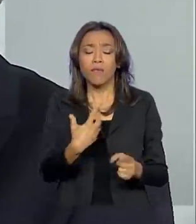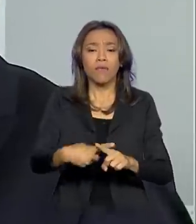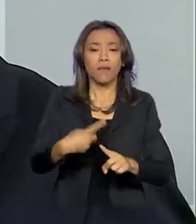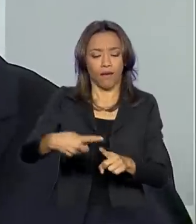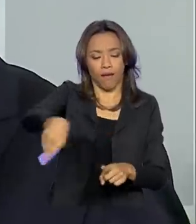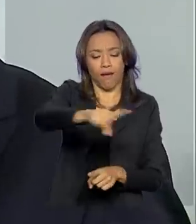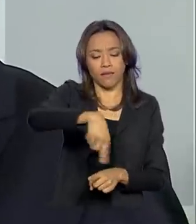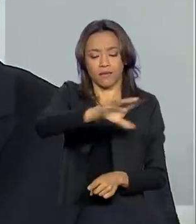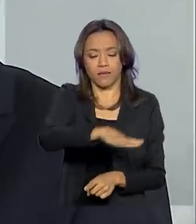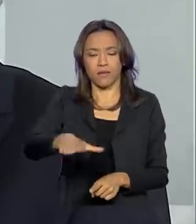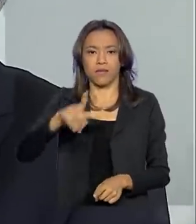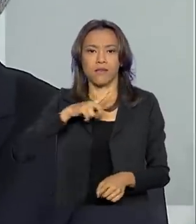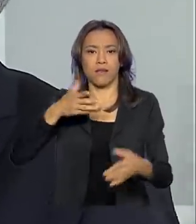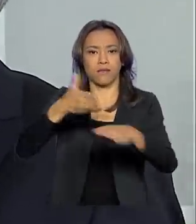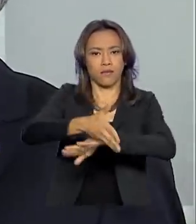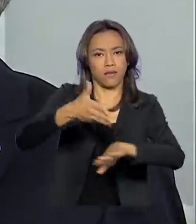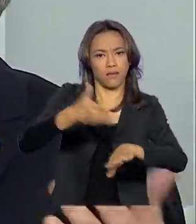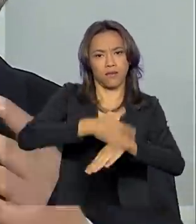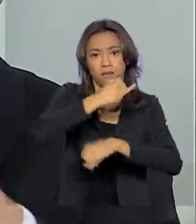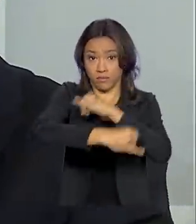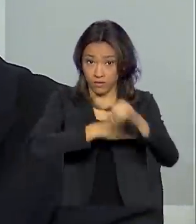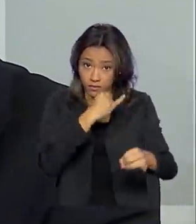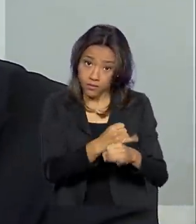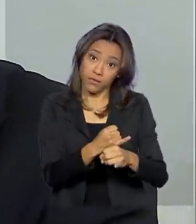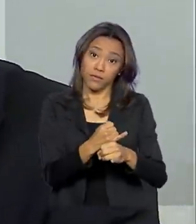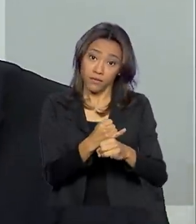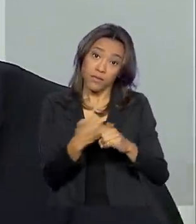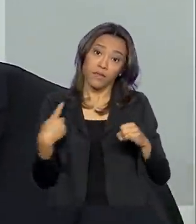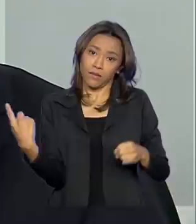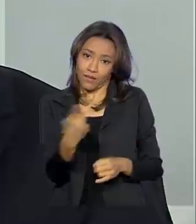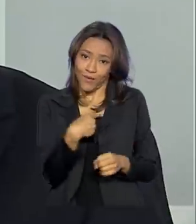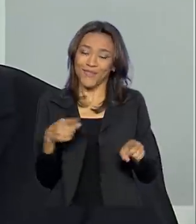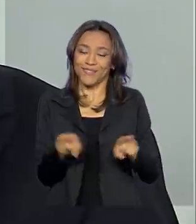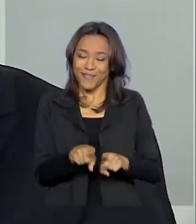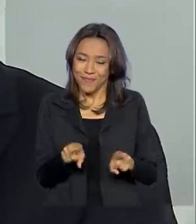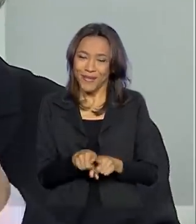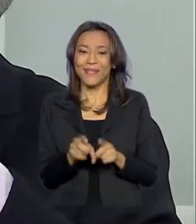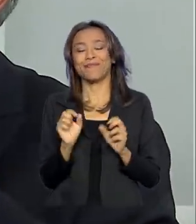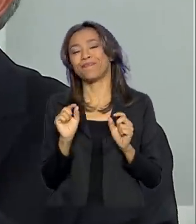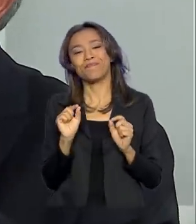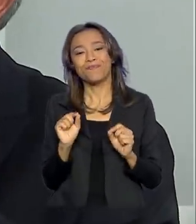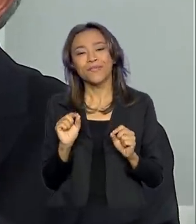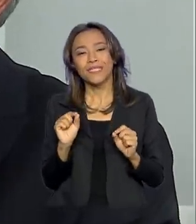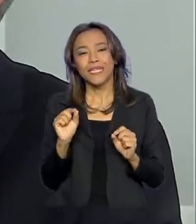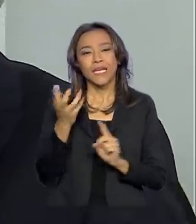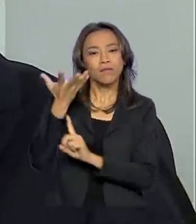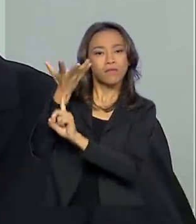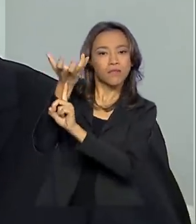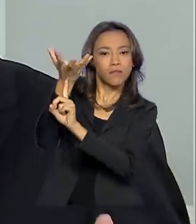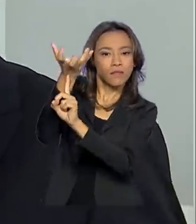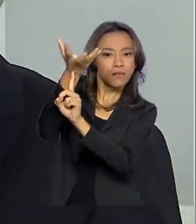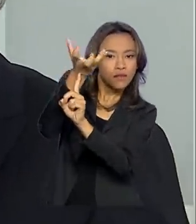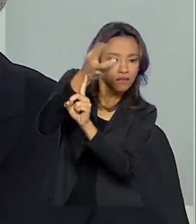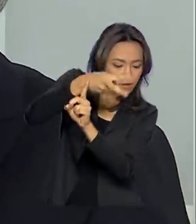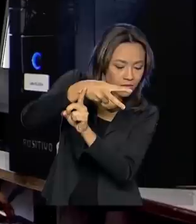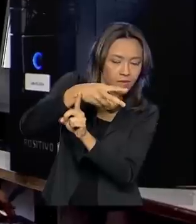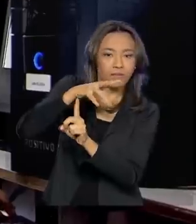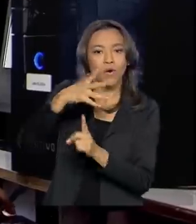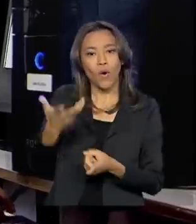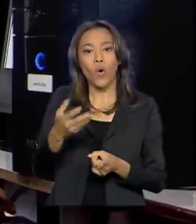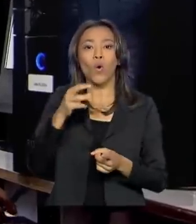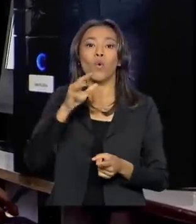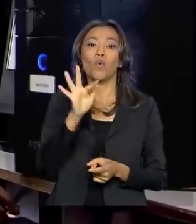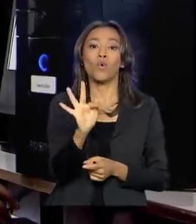tenham acesso à internet, que também nós podemos prover através de satélite ou fibra ótica.